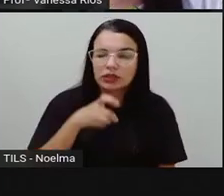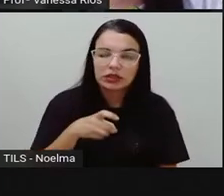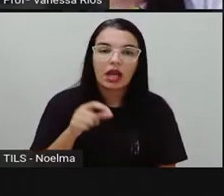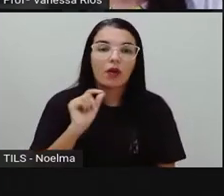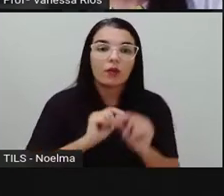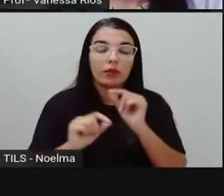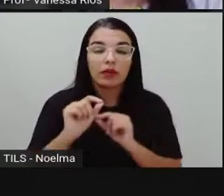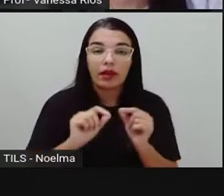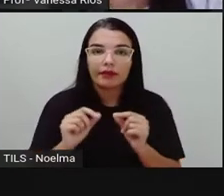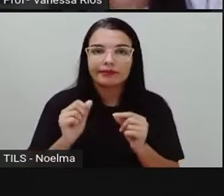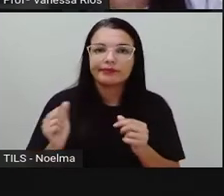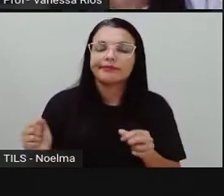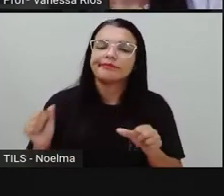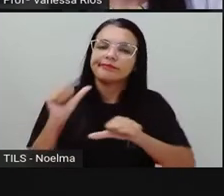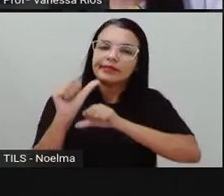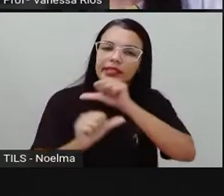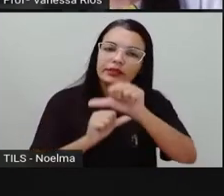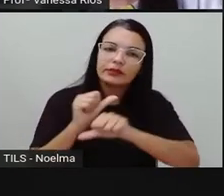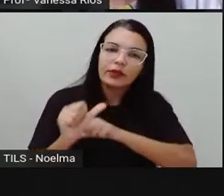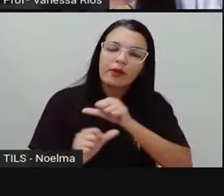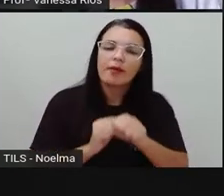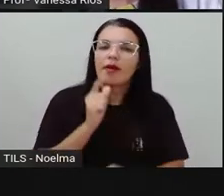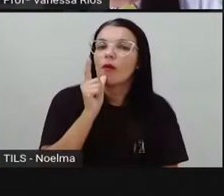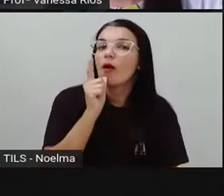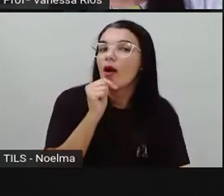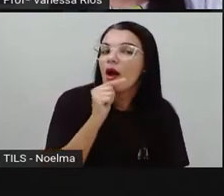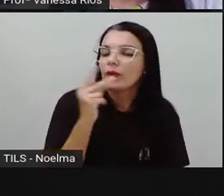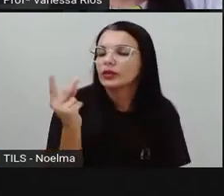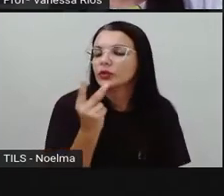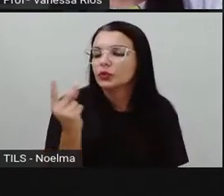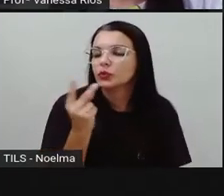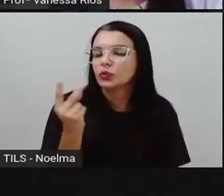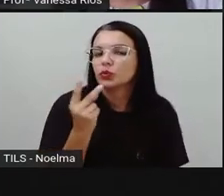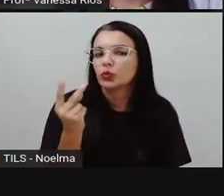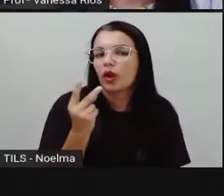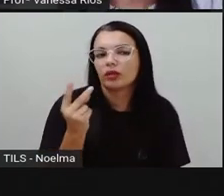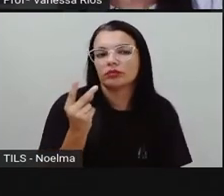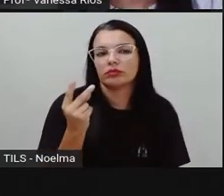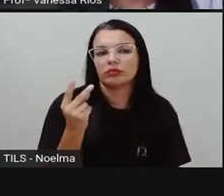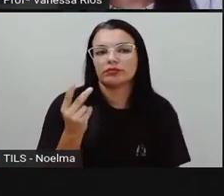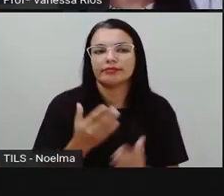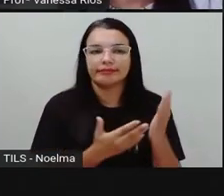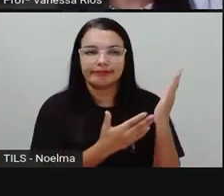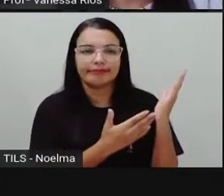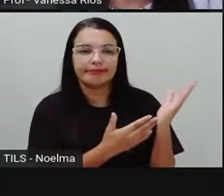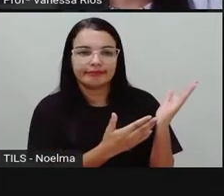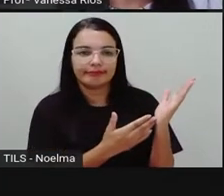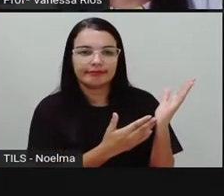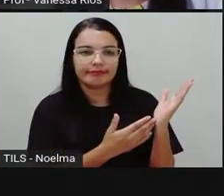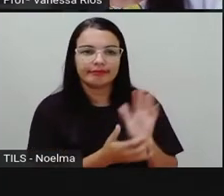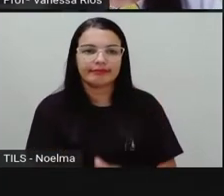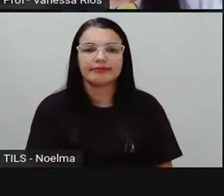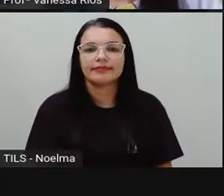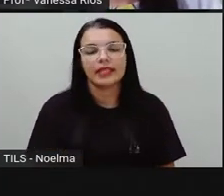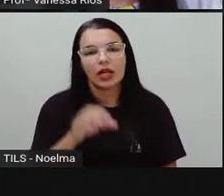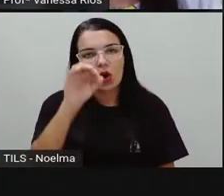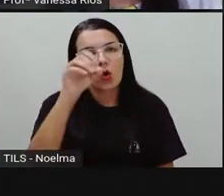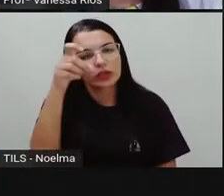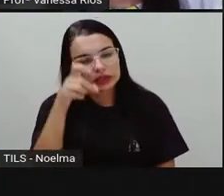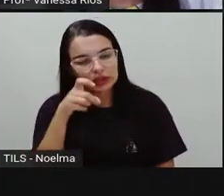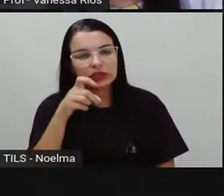substância água. Então, a água é formada aí por átomos de hidrogênio e também átomos de